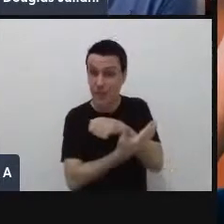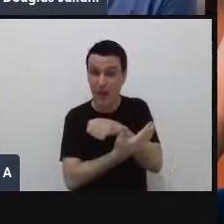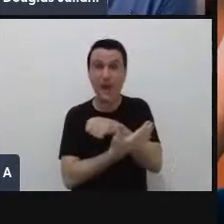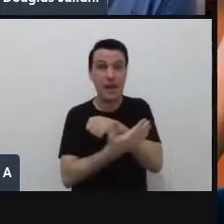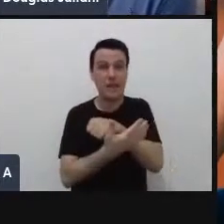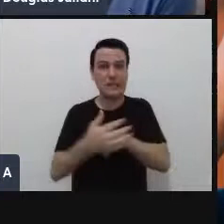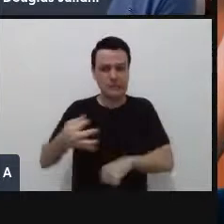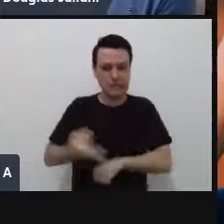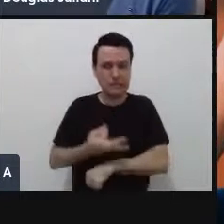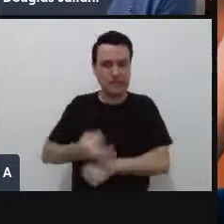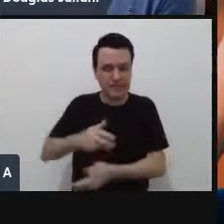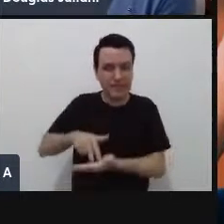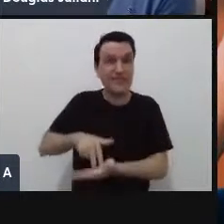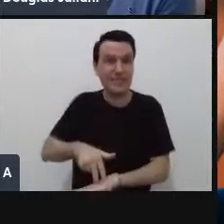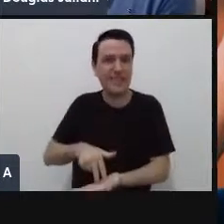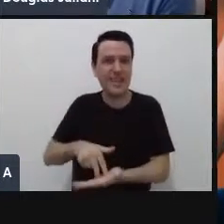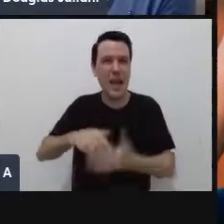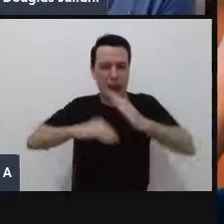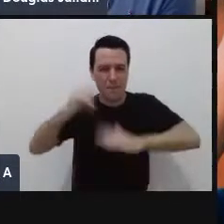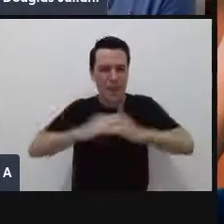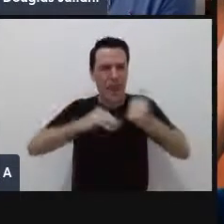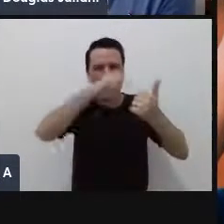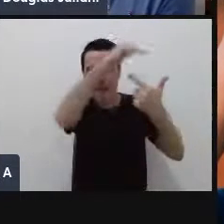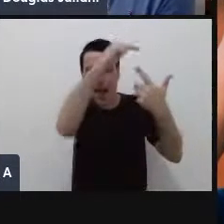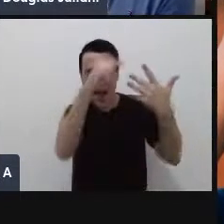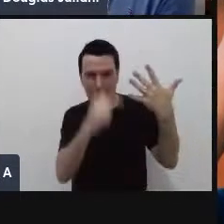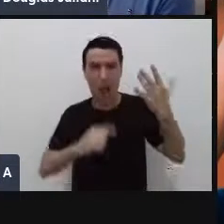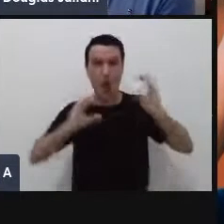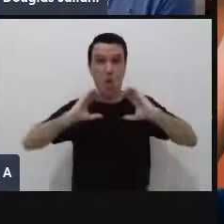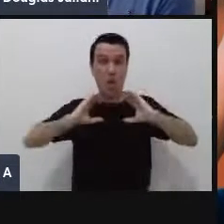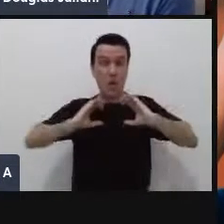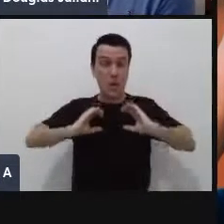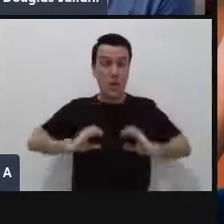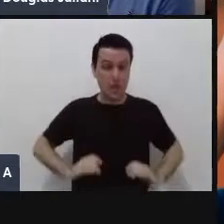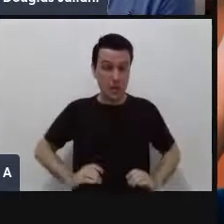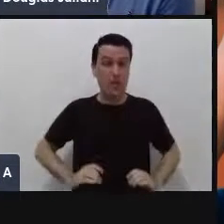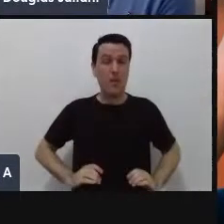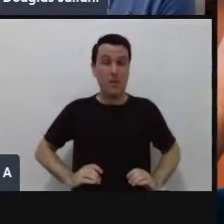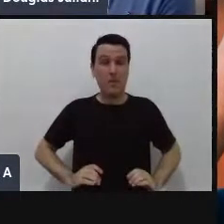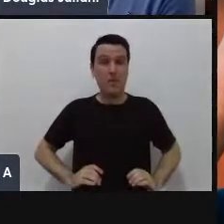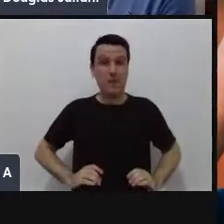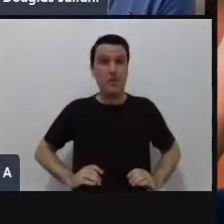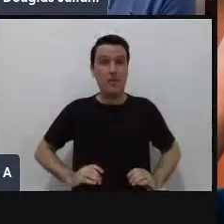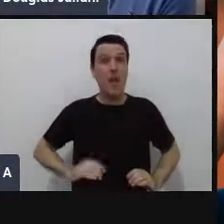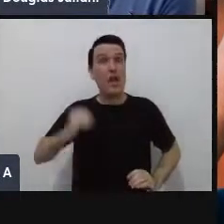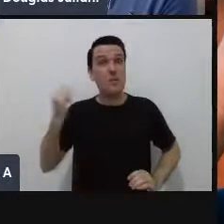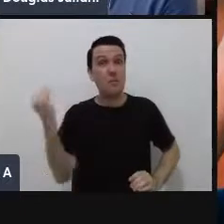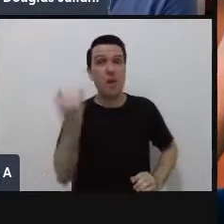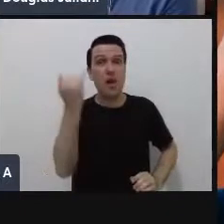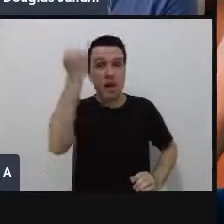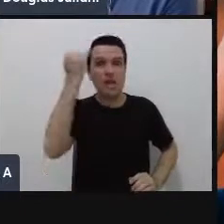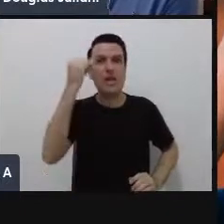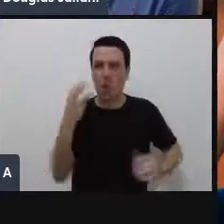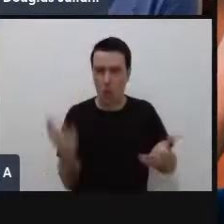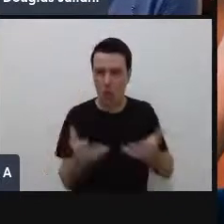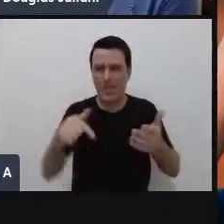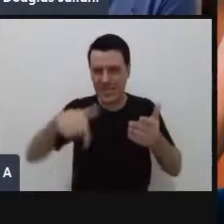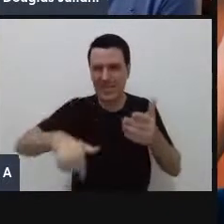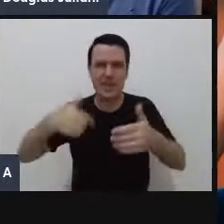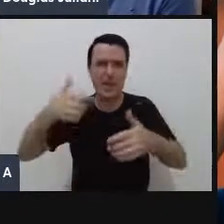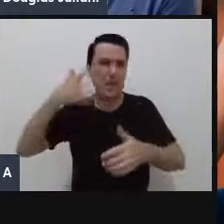no final das contas, as questões comportamentais que serão ênfase aqui na nossa conversa hoje,